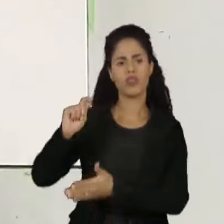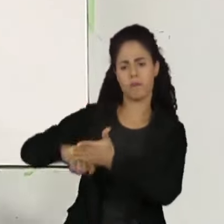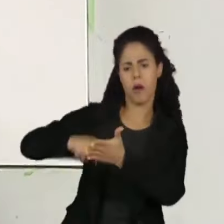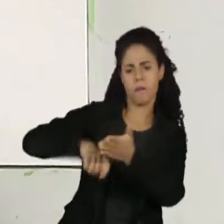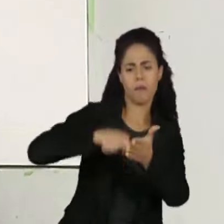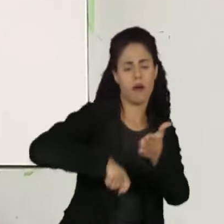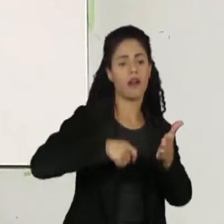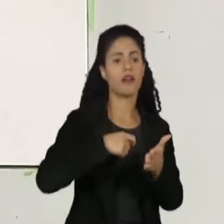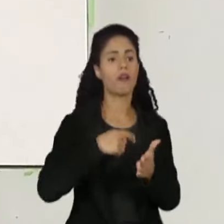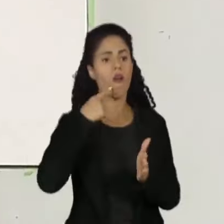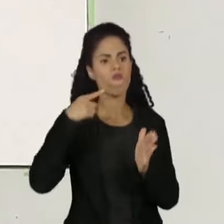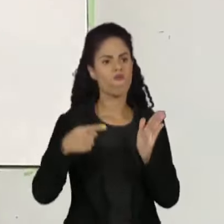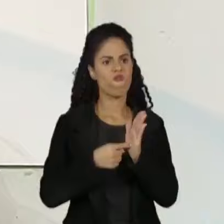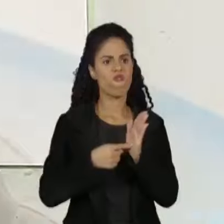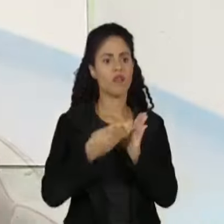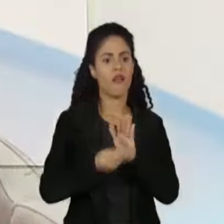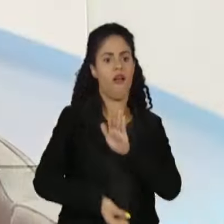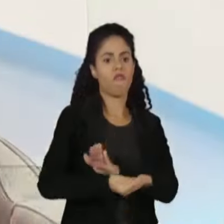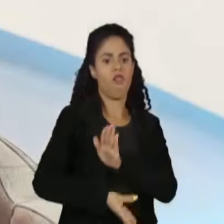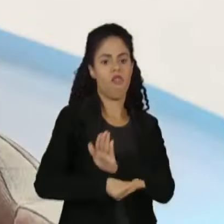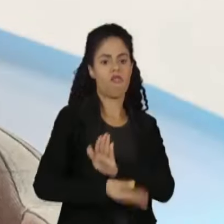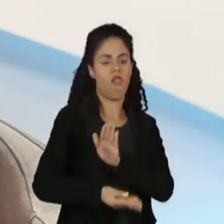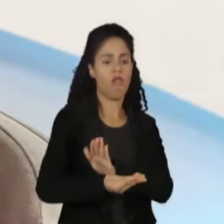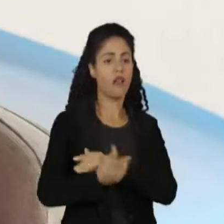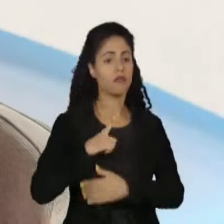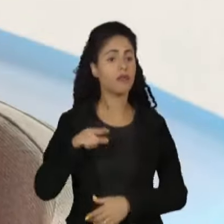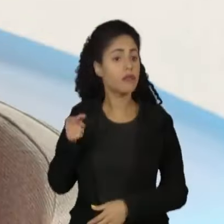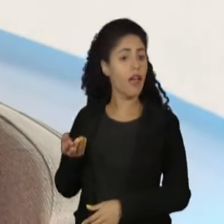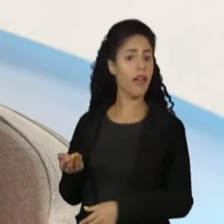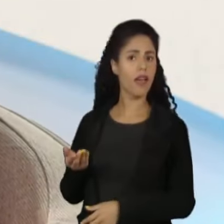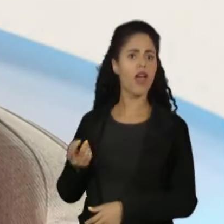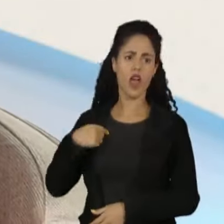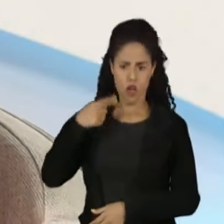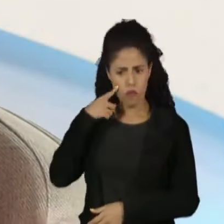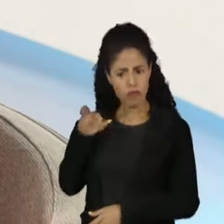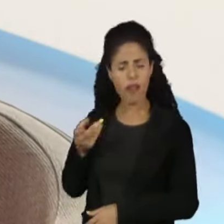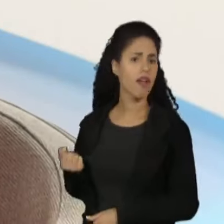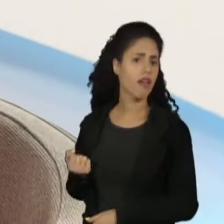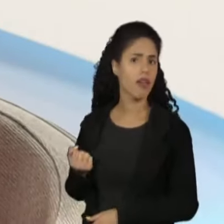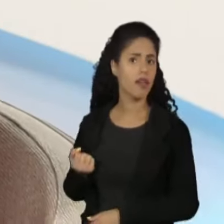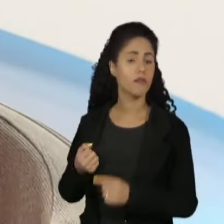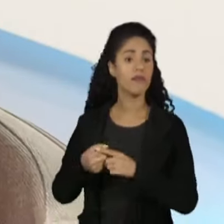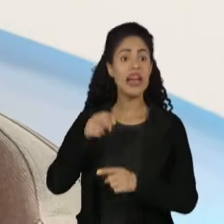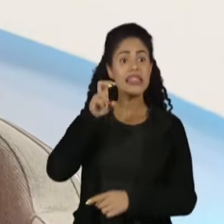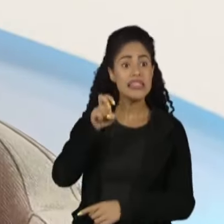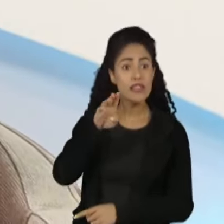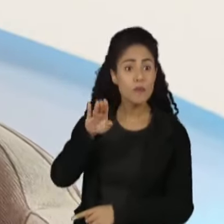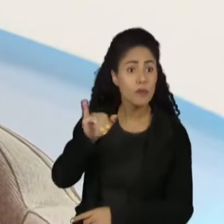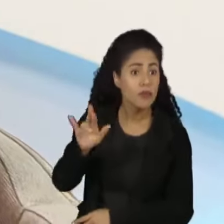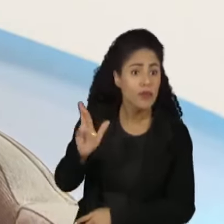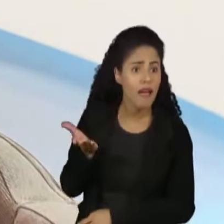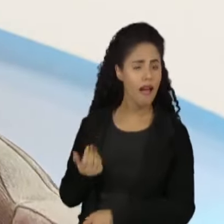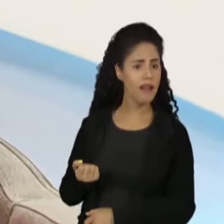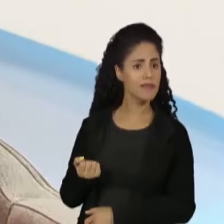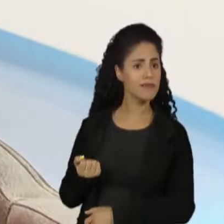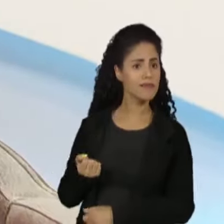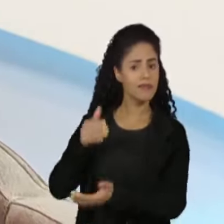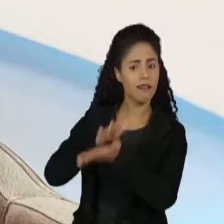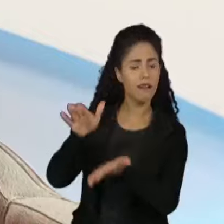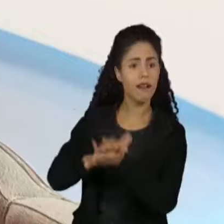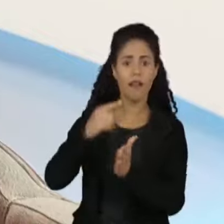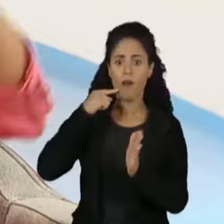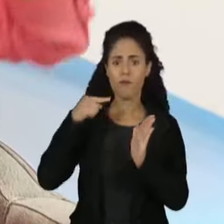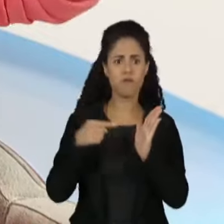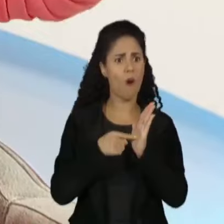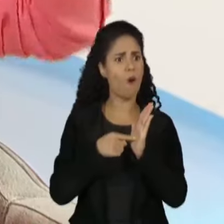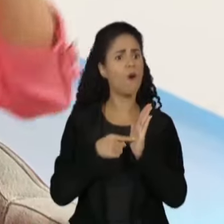assinou tem denúncia de superfaturamento ou combinação de preços. É claro que eu vou rever. São quase 5 milhões de reais. E aí, assim, denúncias